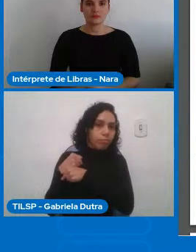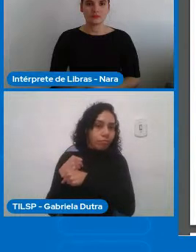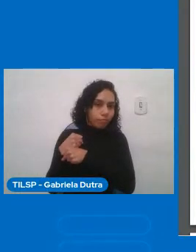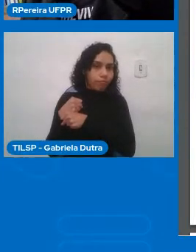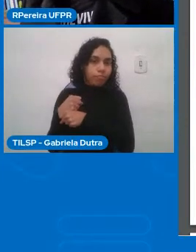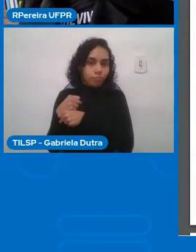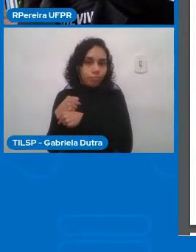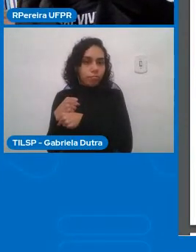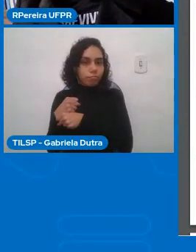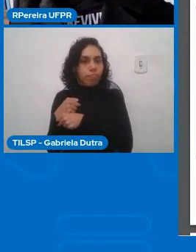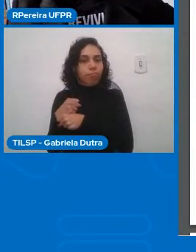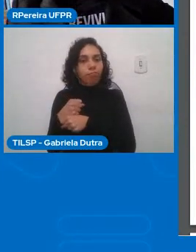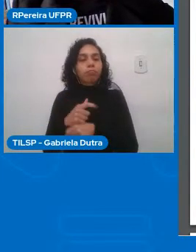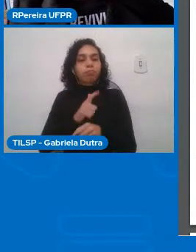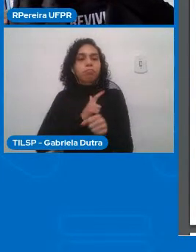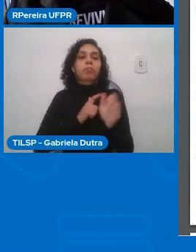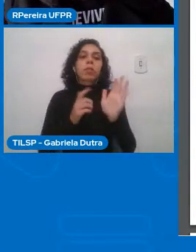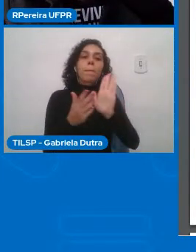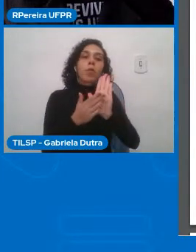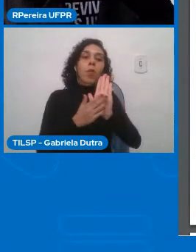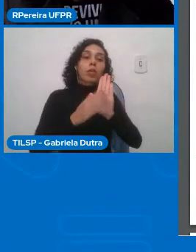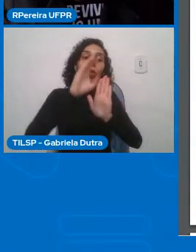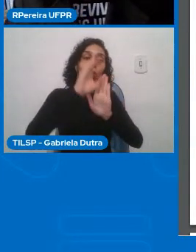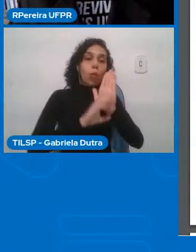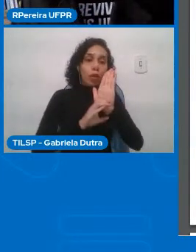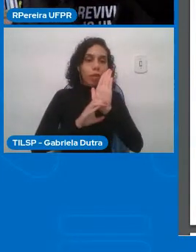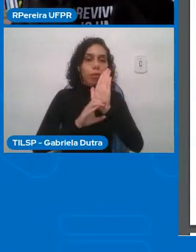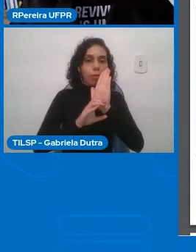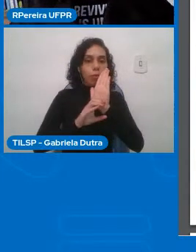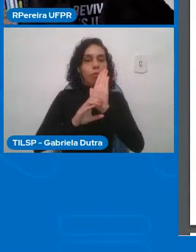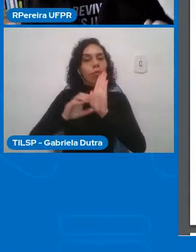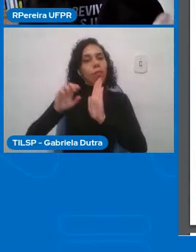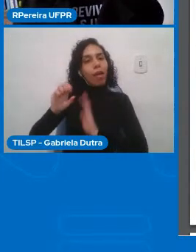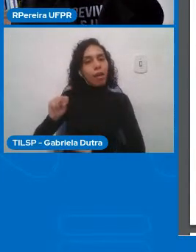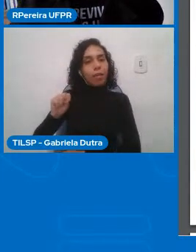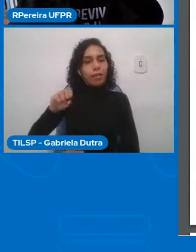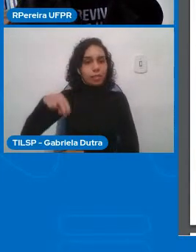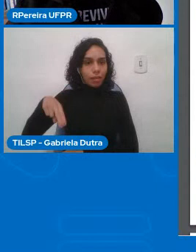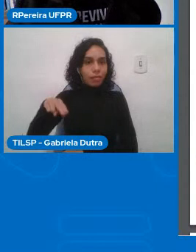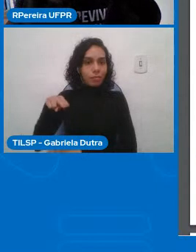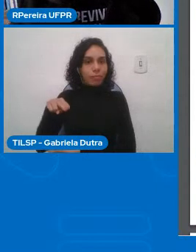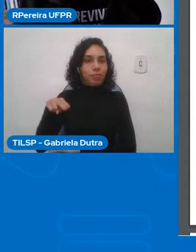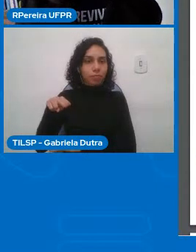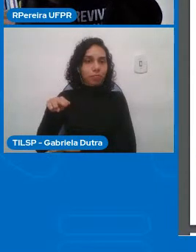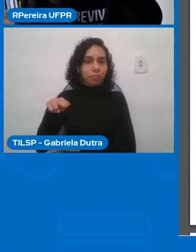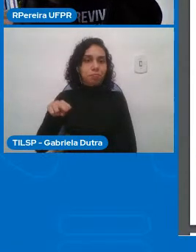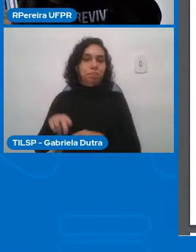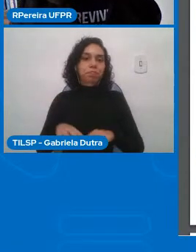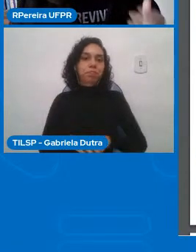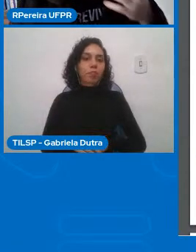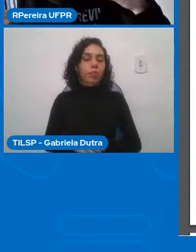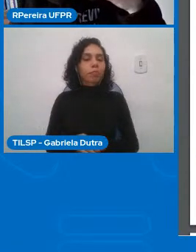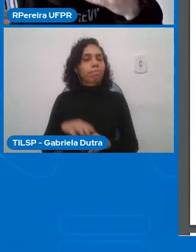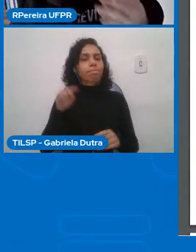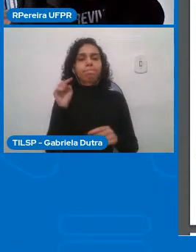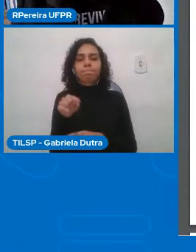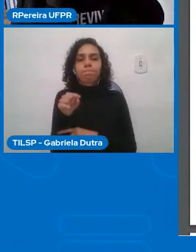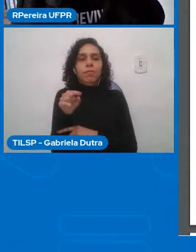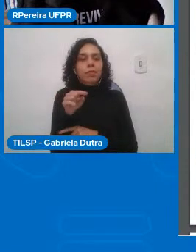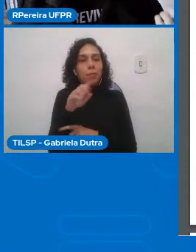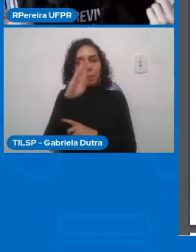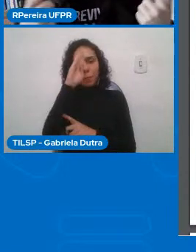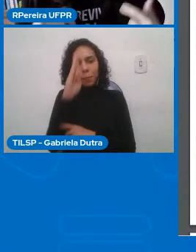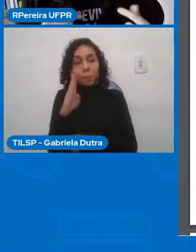da ACM e da da I3E e um ponto muito interessante muito relevante dessa nova